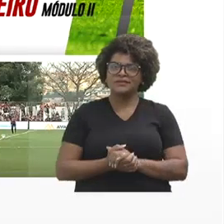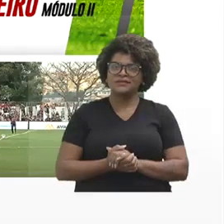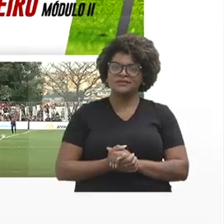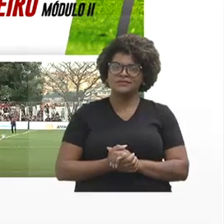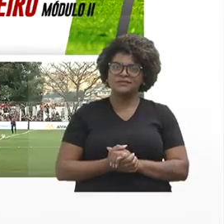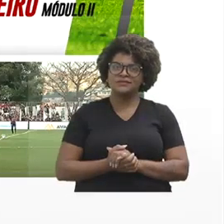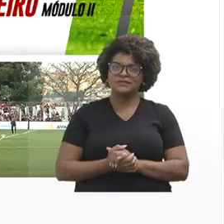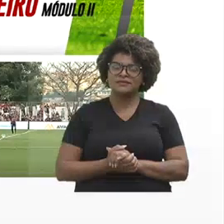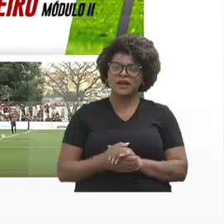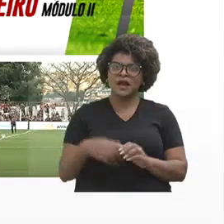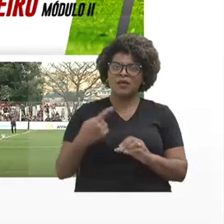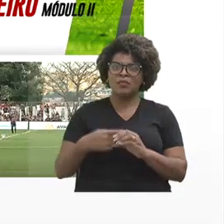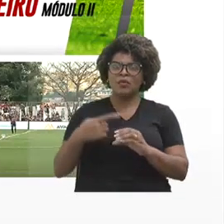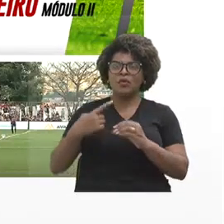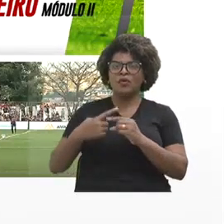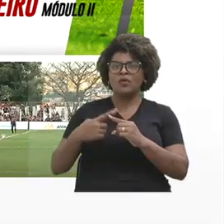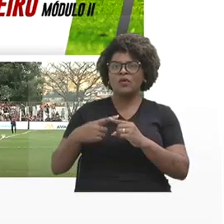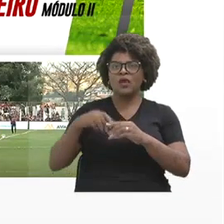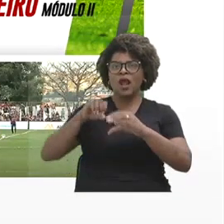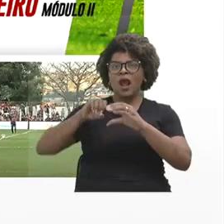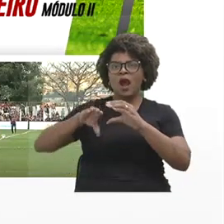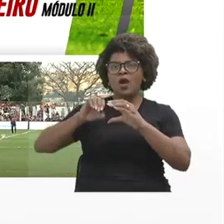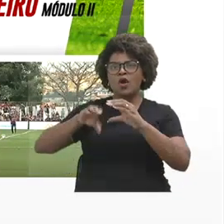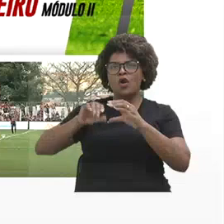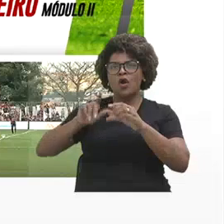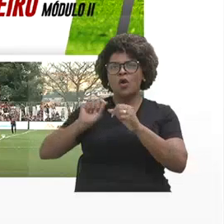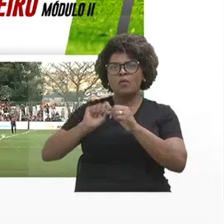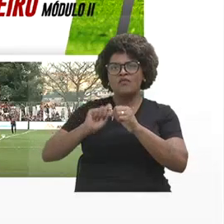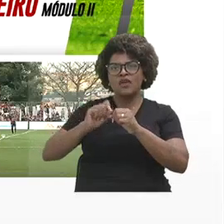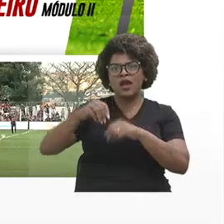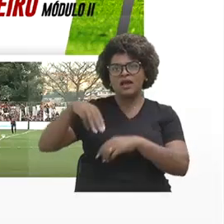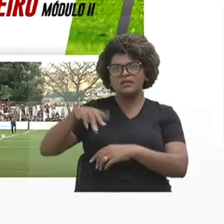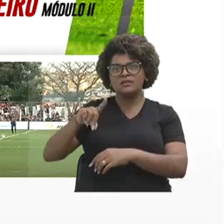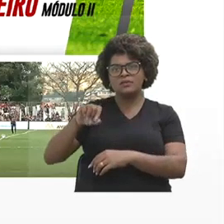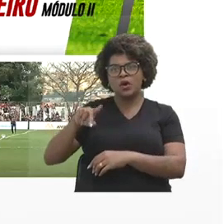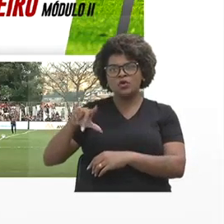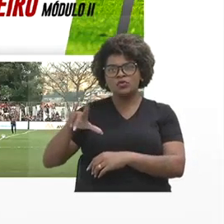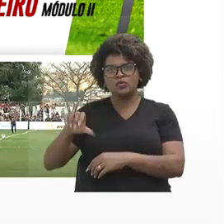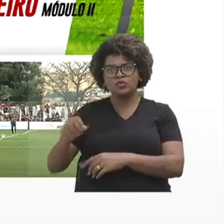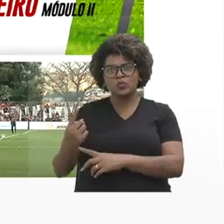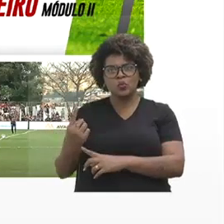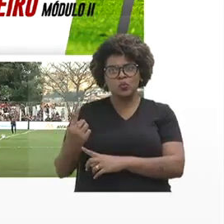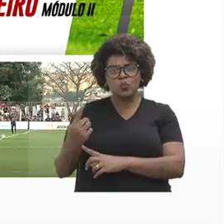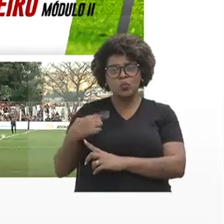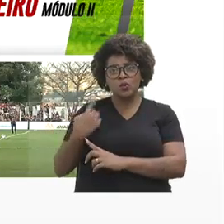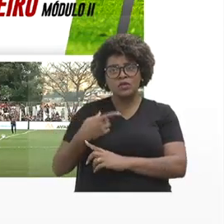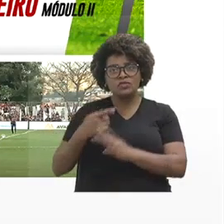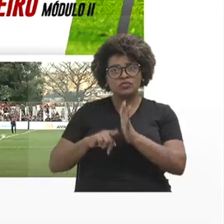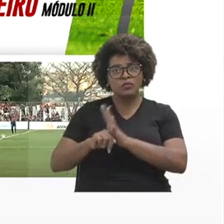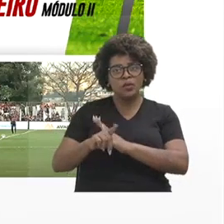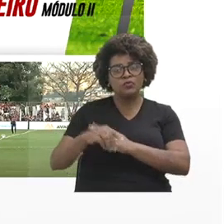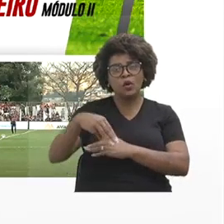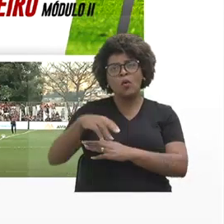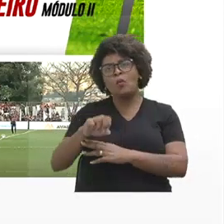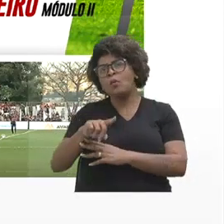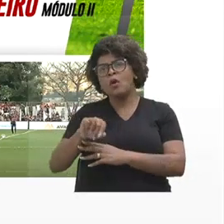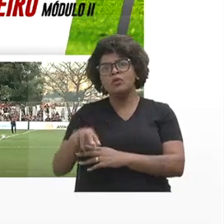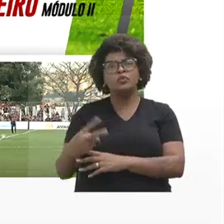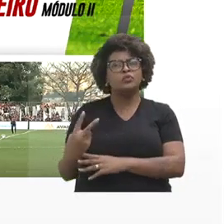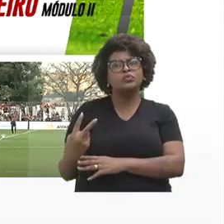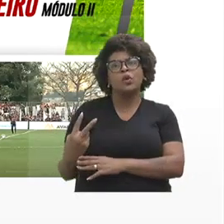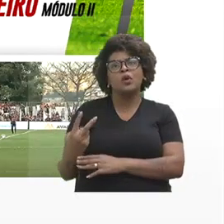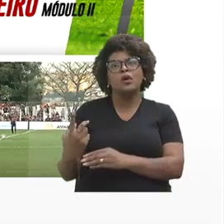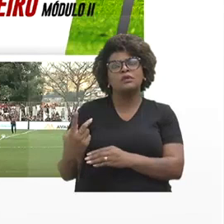A Globo faz o módulo 1 do Campeonato Mineiro e a gente perguntou sobre o módulo 2, sobre o futebol do interior.